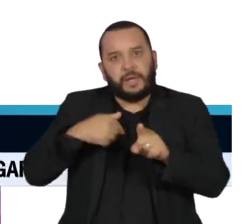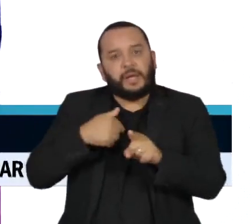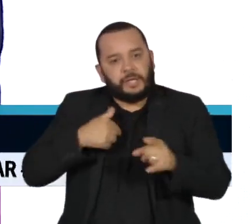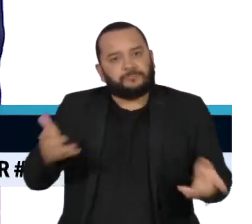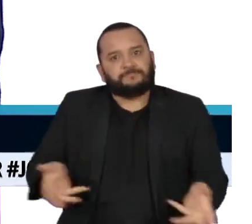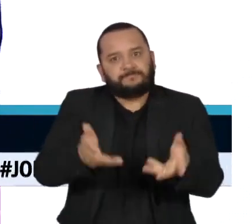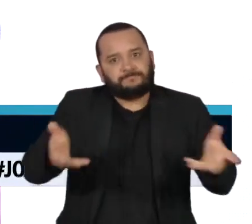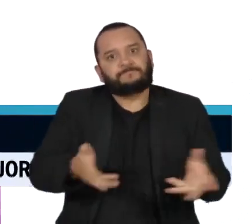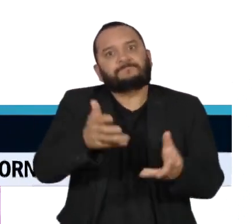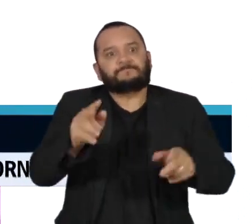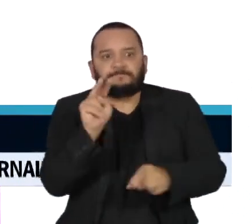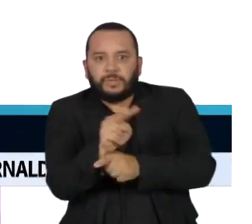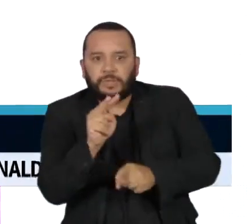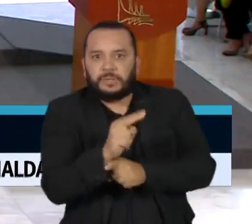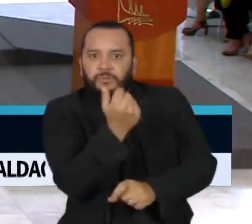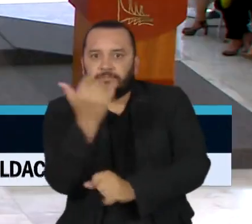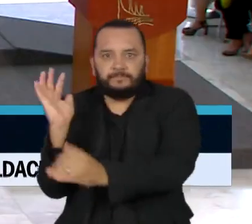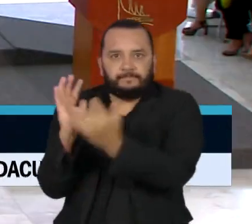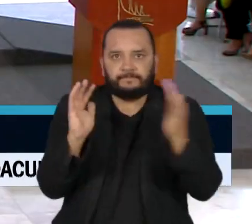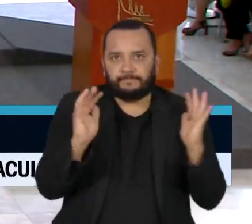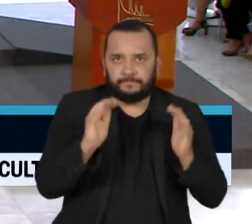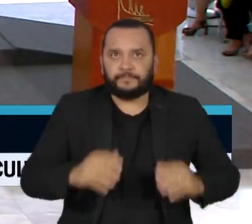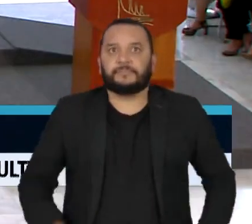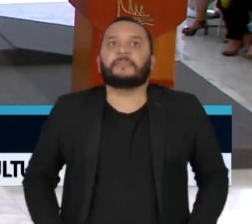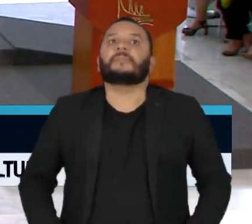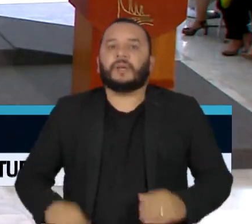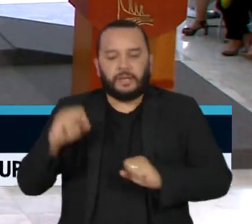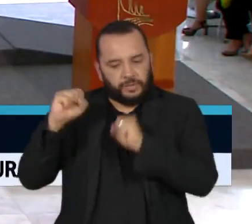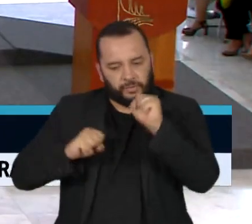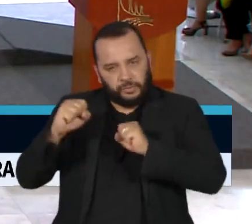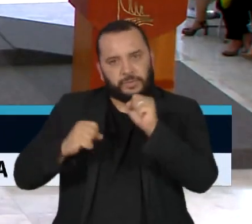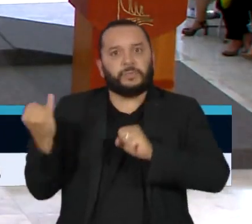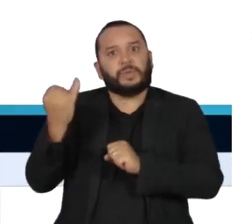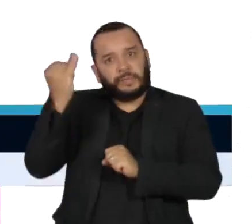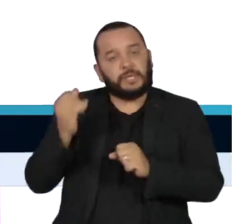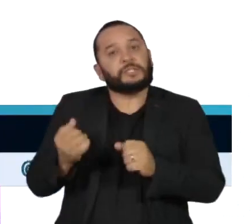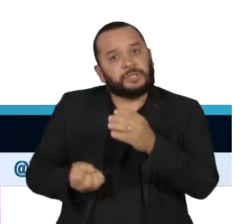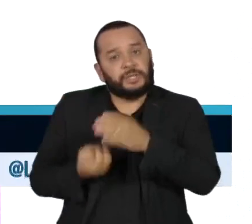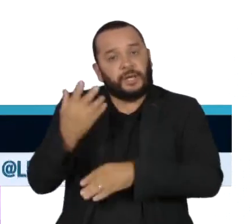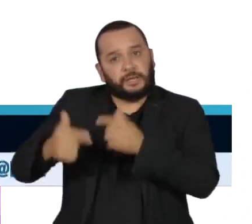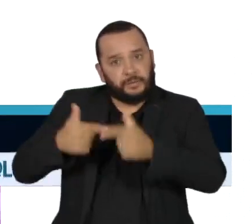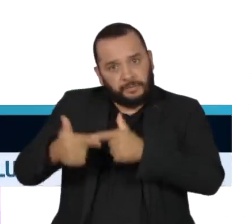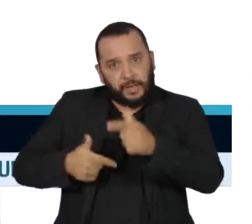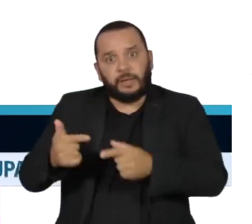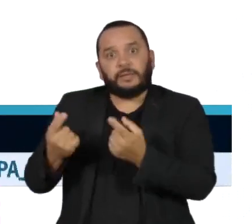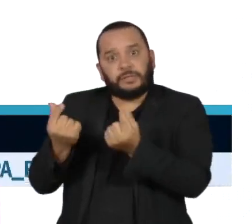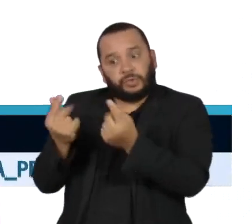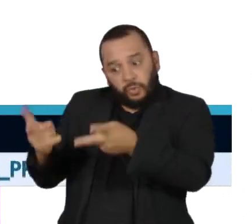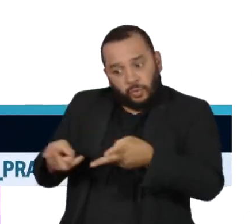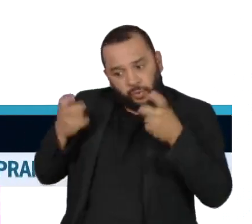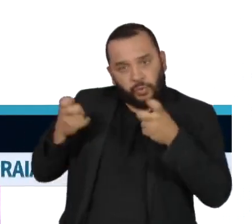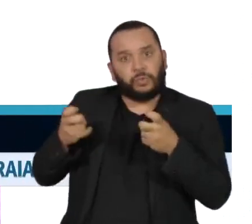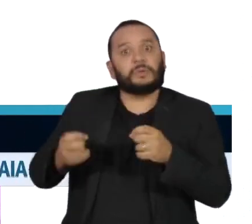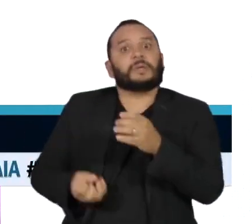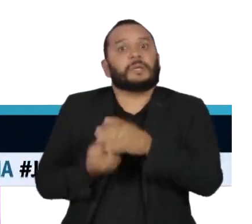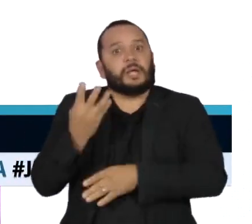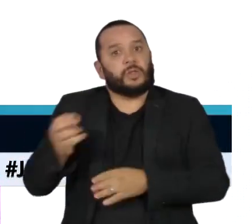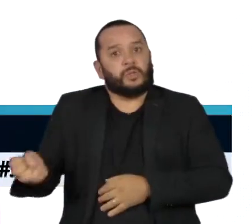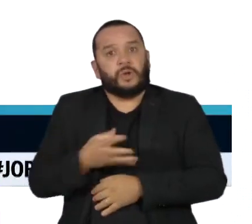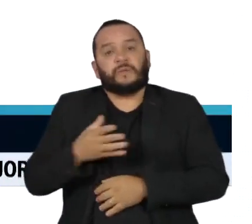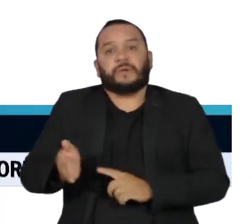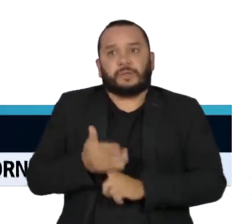Geraldo Alckmin destacou o papel da indústria na geração de empregos, na arrecadação do governo e no desenvolvimento de novas tecnologias.